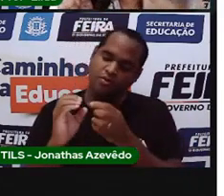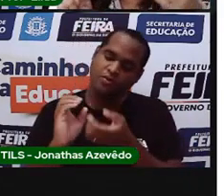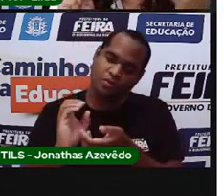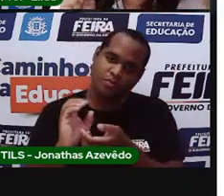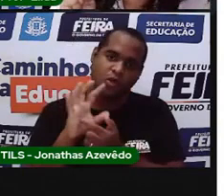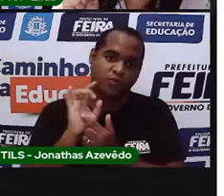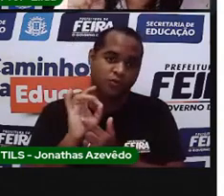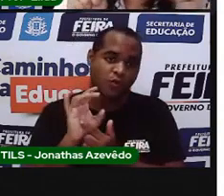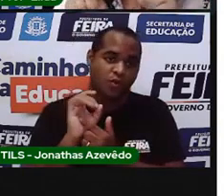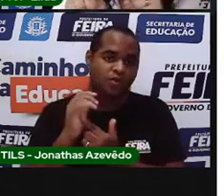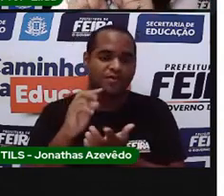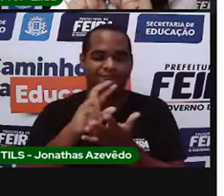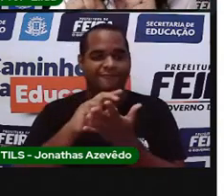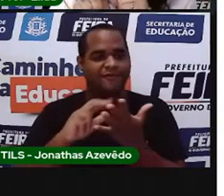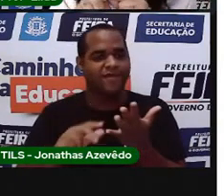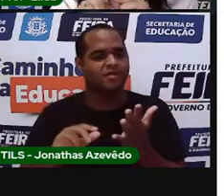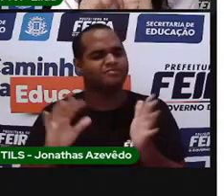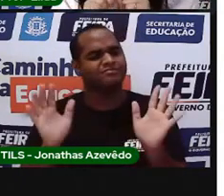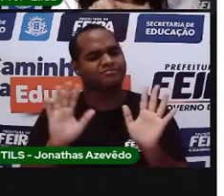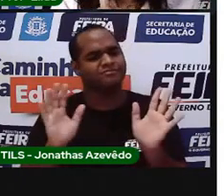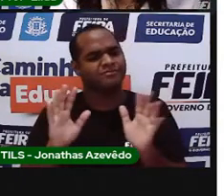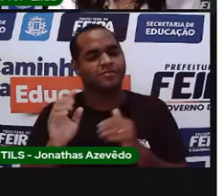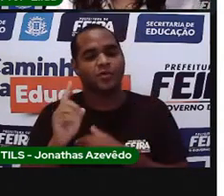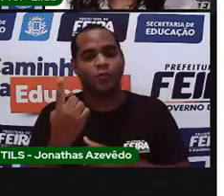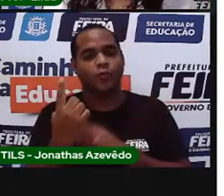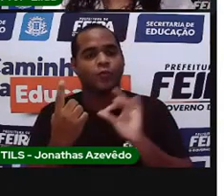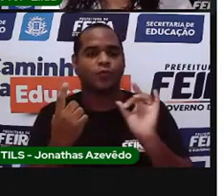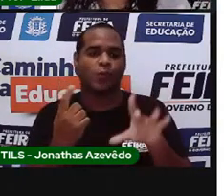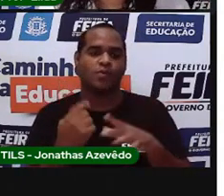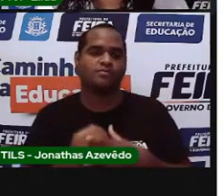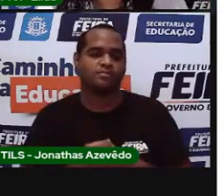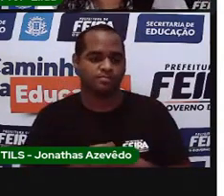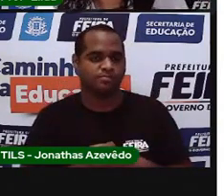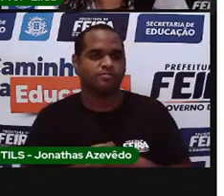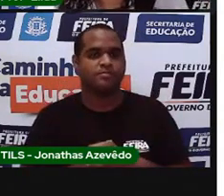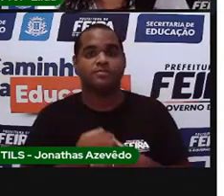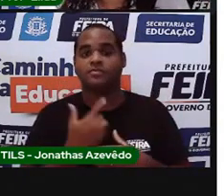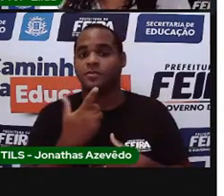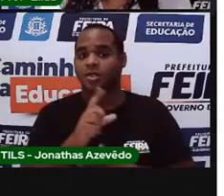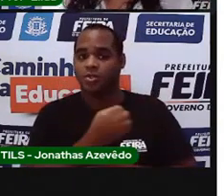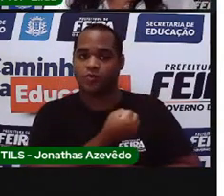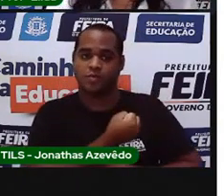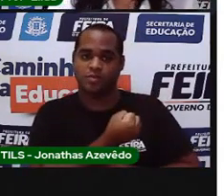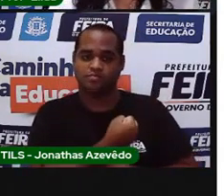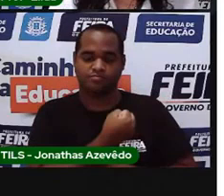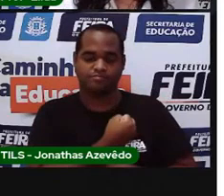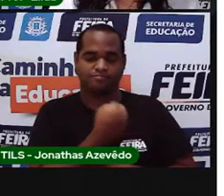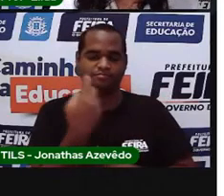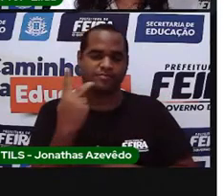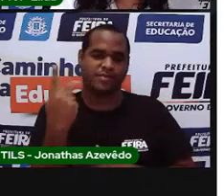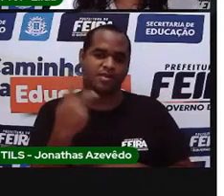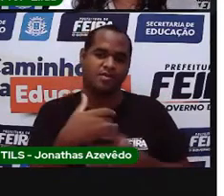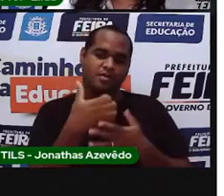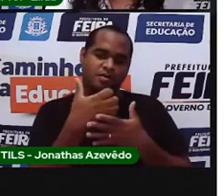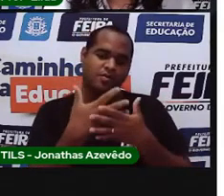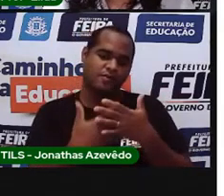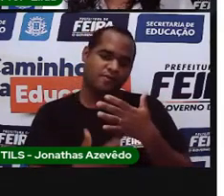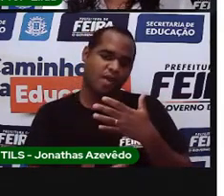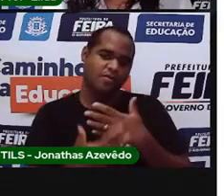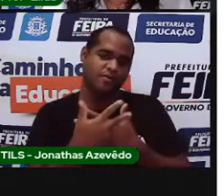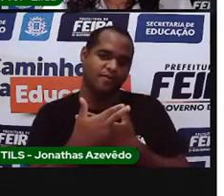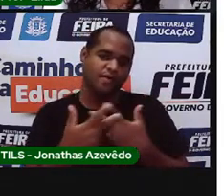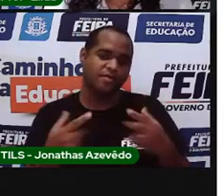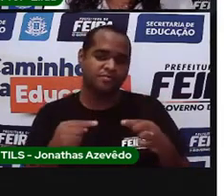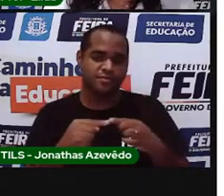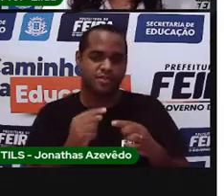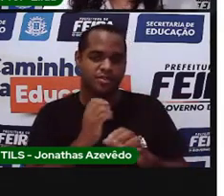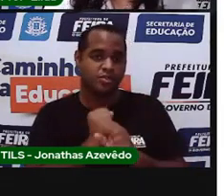pedindo vários. A pró só está pedindo um. Os números cardinais, eles indicam a